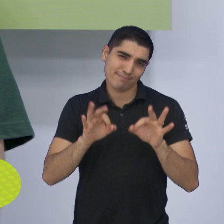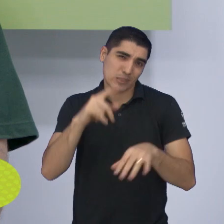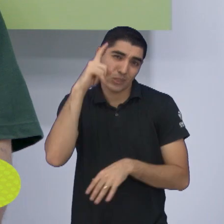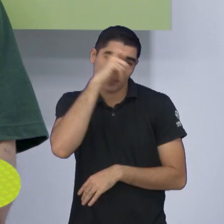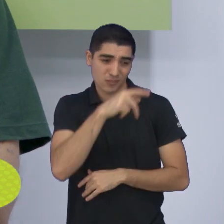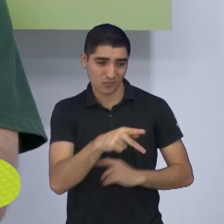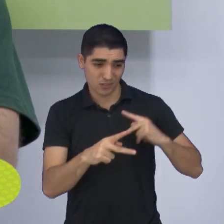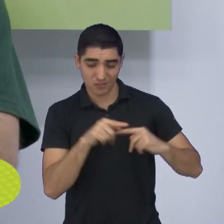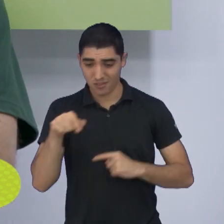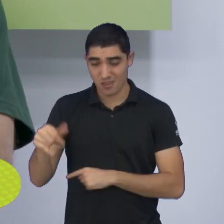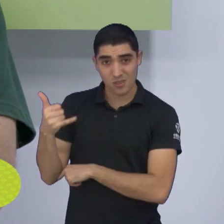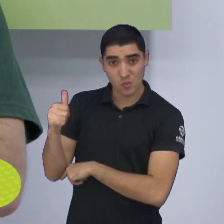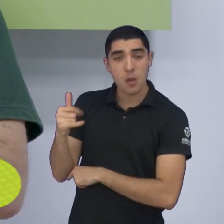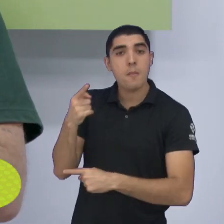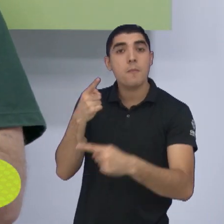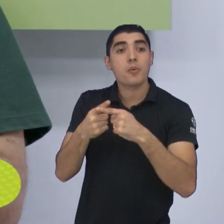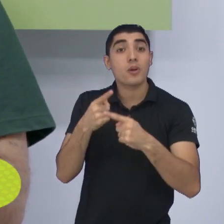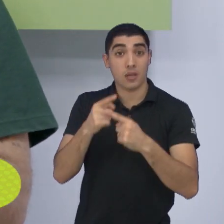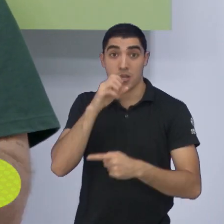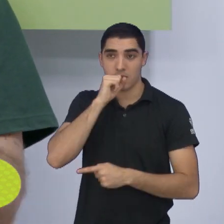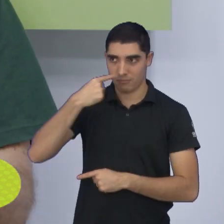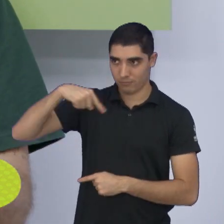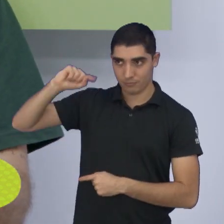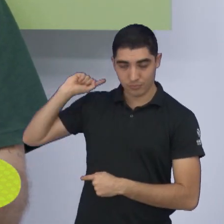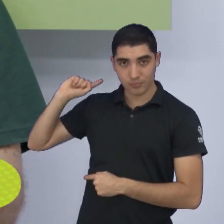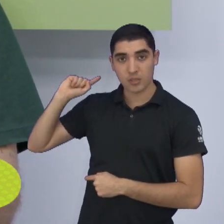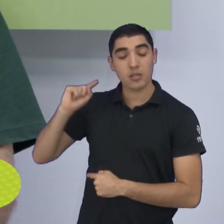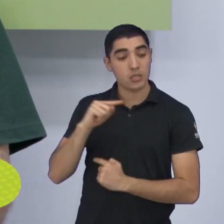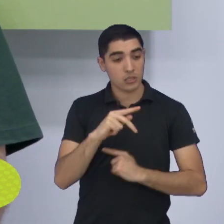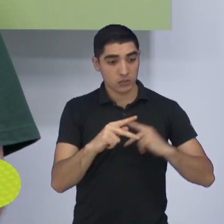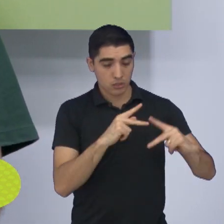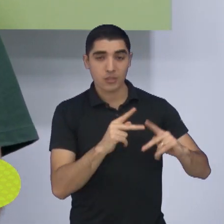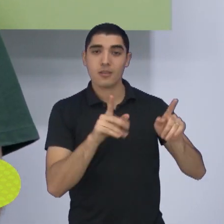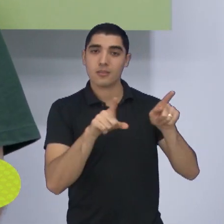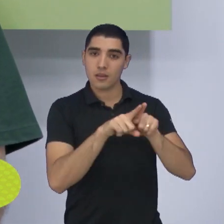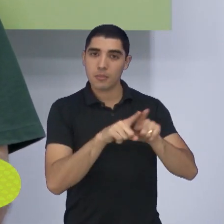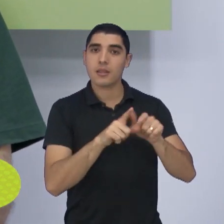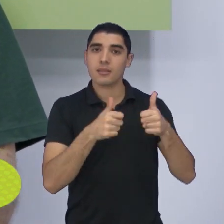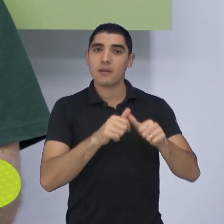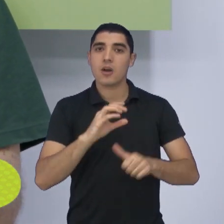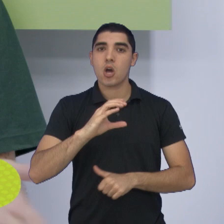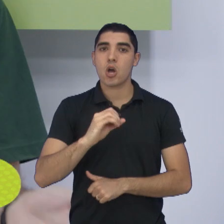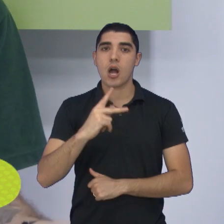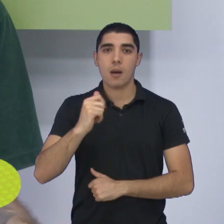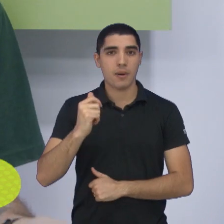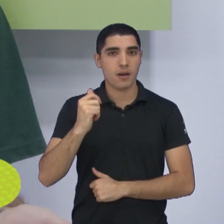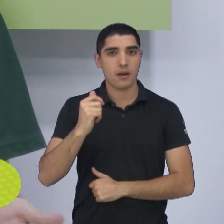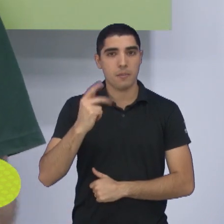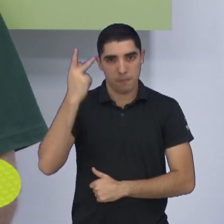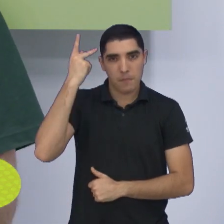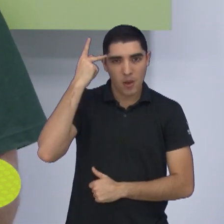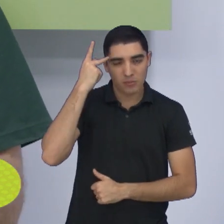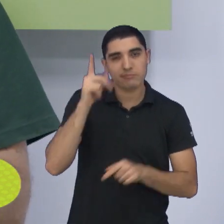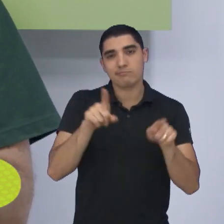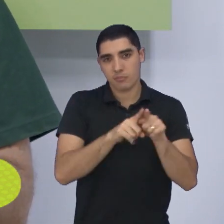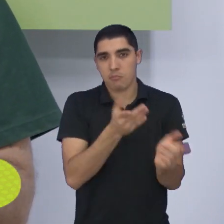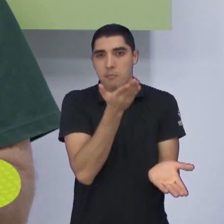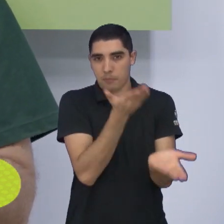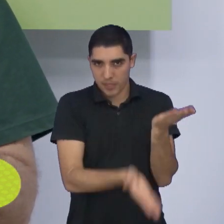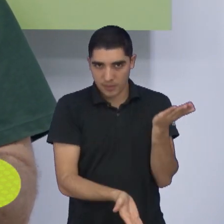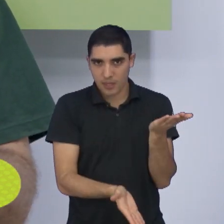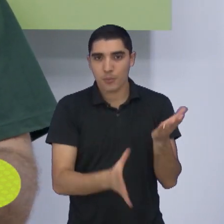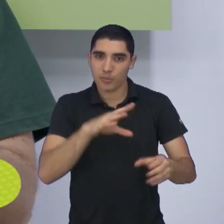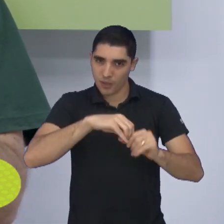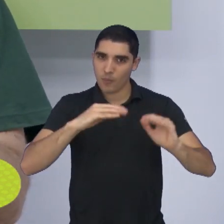porque no sábado o São José também jogou pela Copa Paulista, acabou perdendo também no Teatrão.